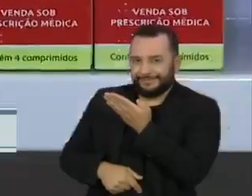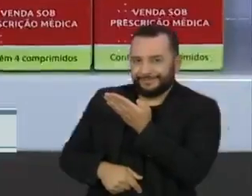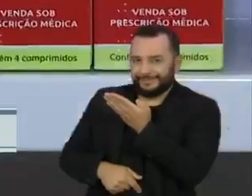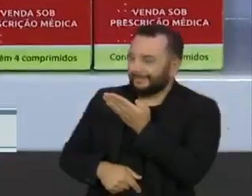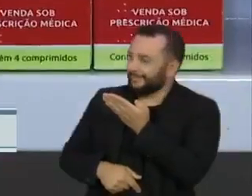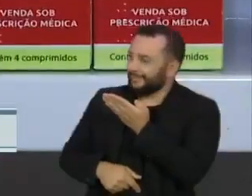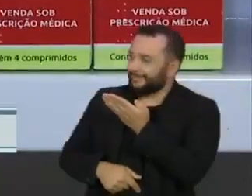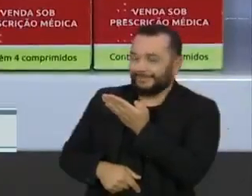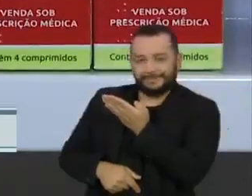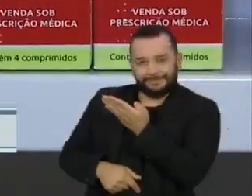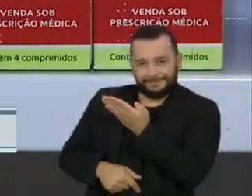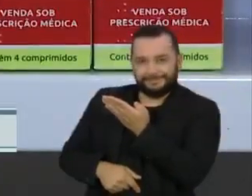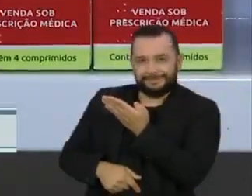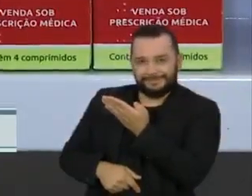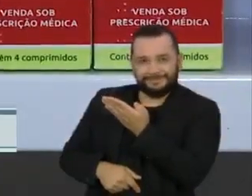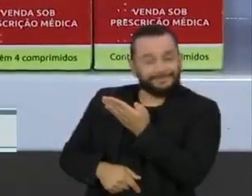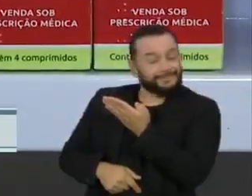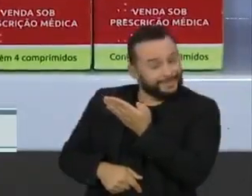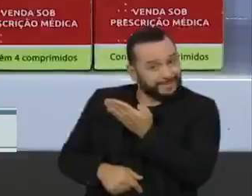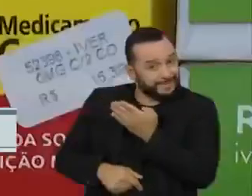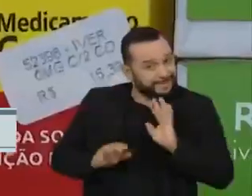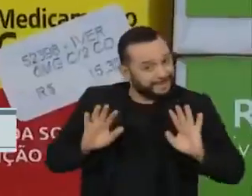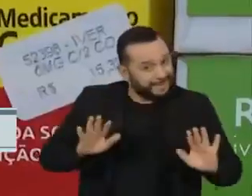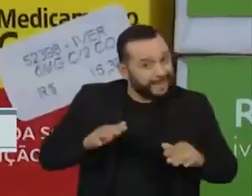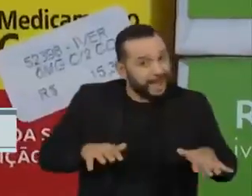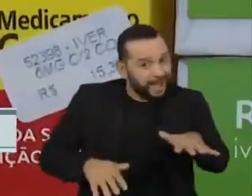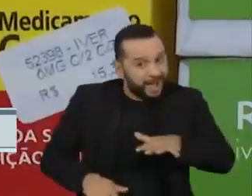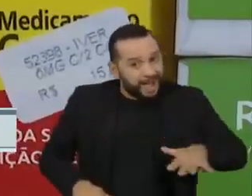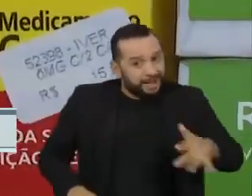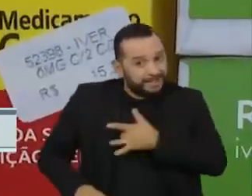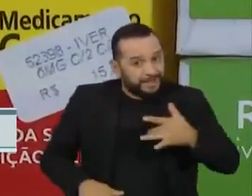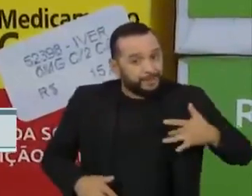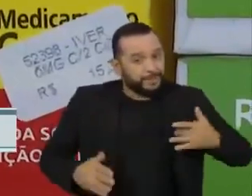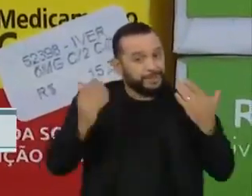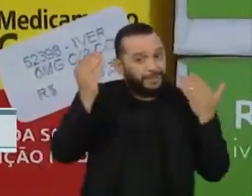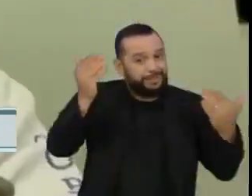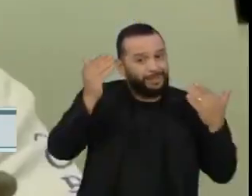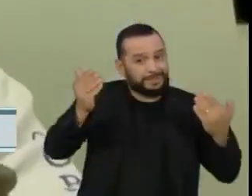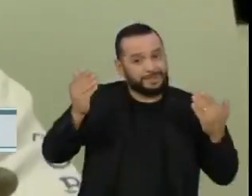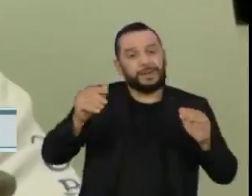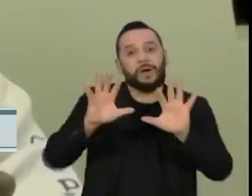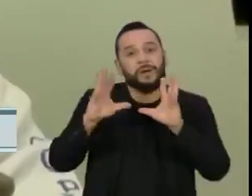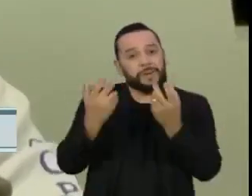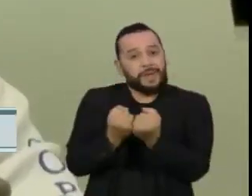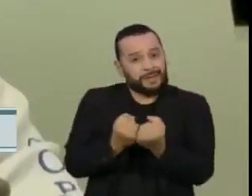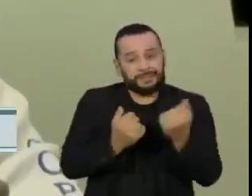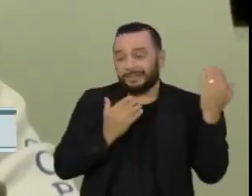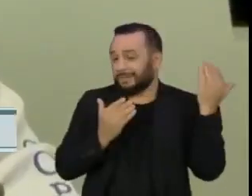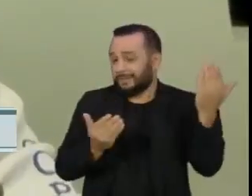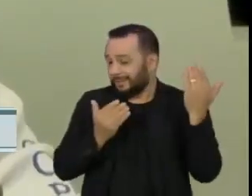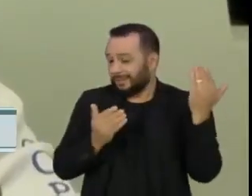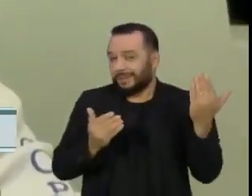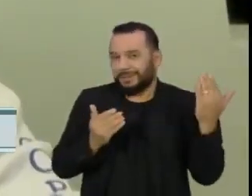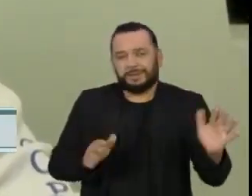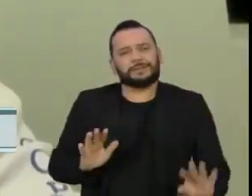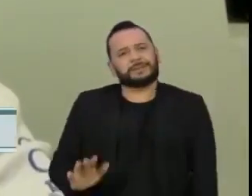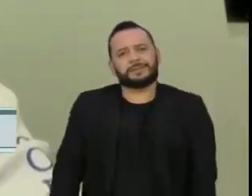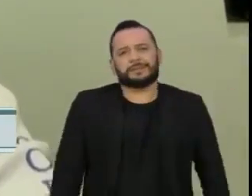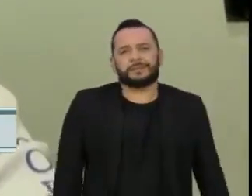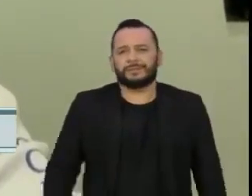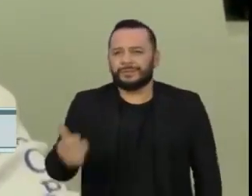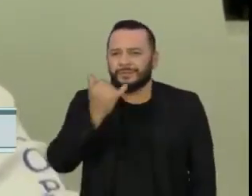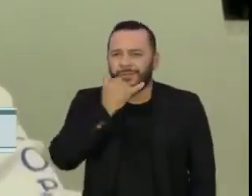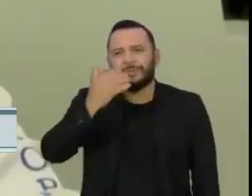cloroquina e a ivermectina, é questionado pela Organização Mundial da Saúde. Ele não tem nenhuma